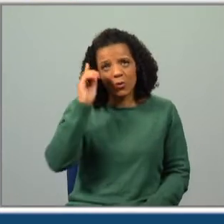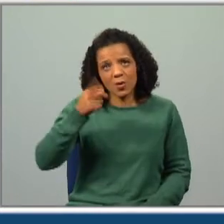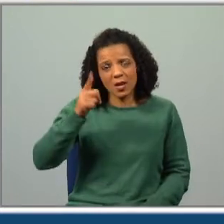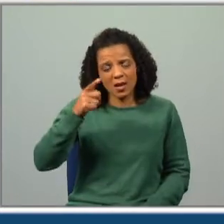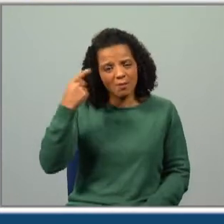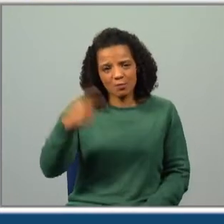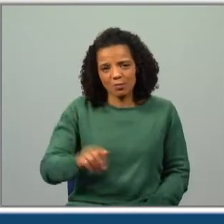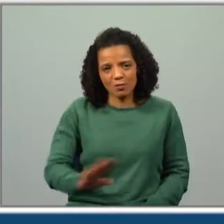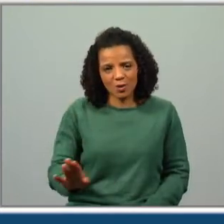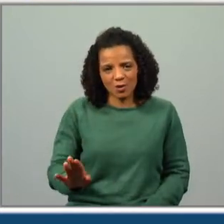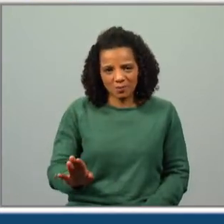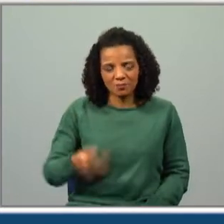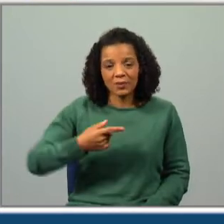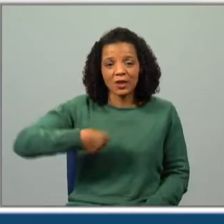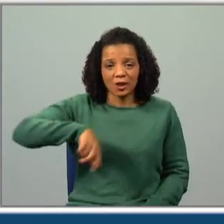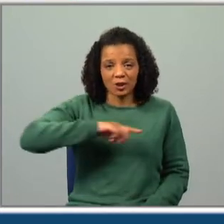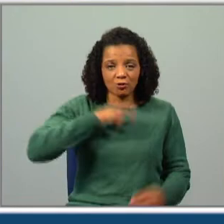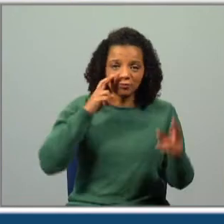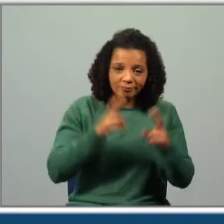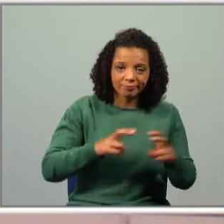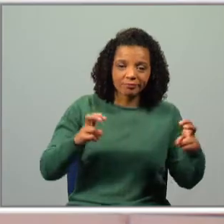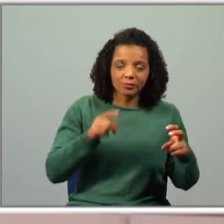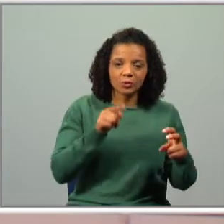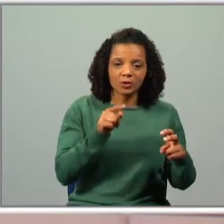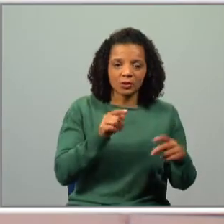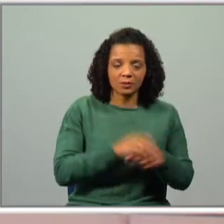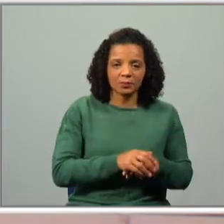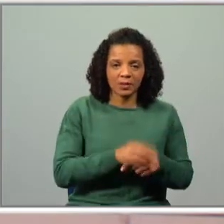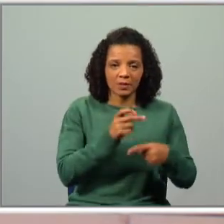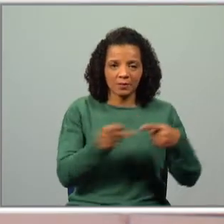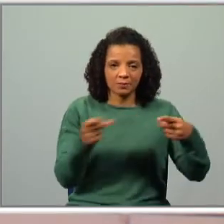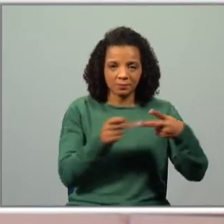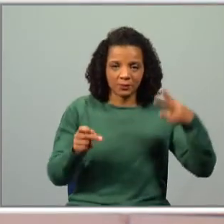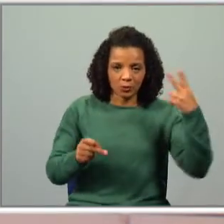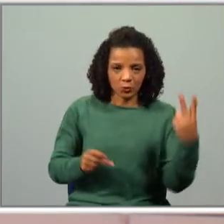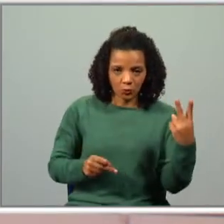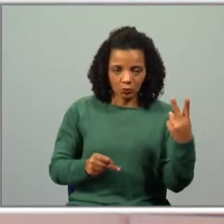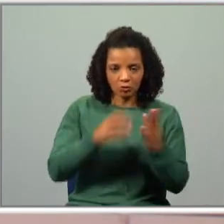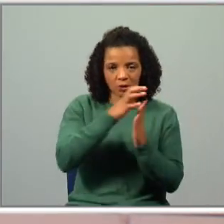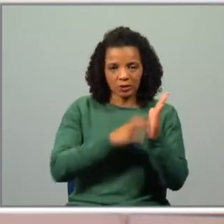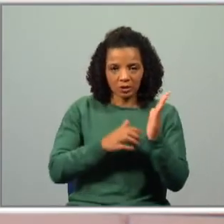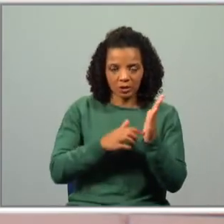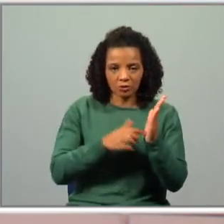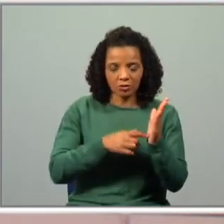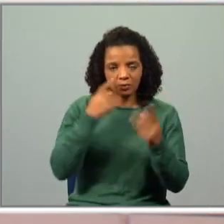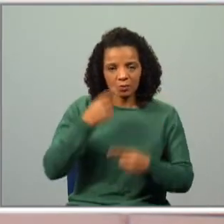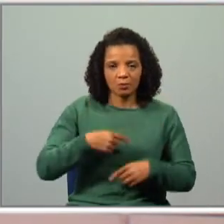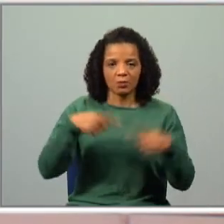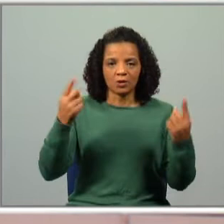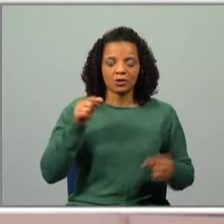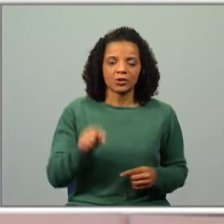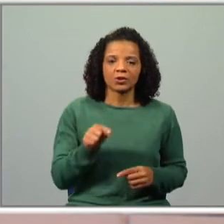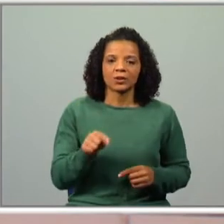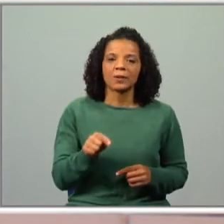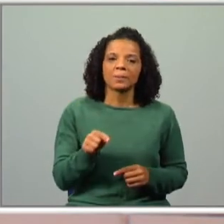sonho. E nós tínhamos o quê? Encontrado, inclusivamente, duas expressões no texto que nos mostravam que era